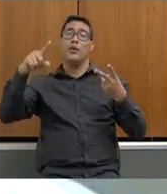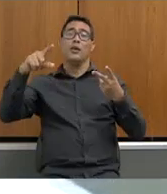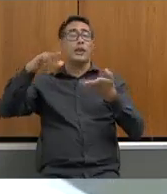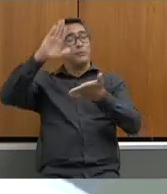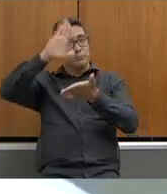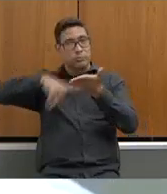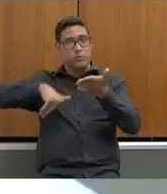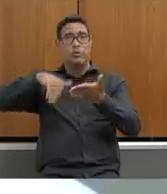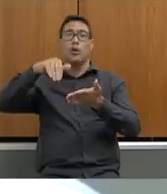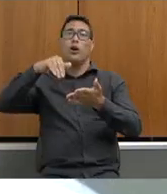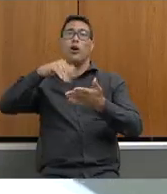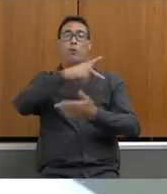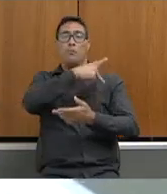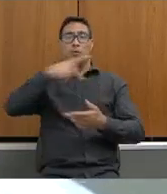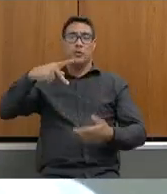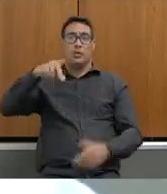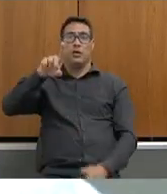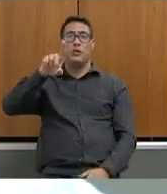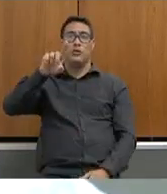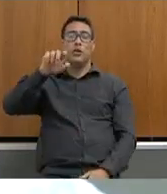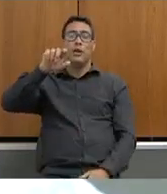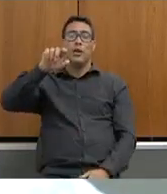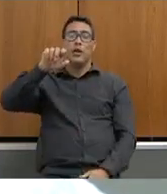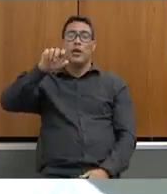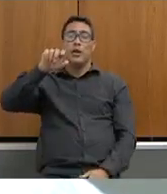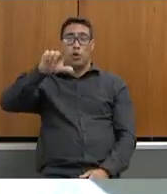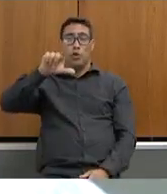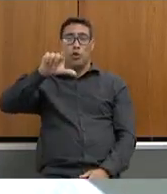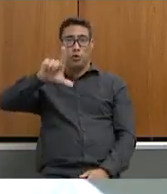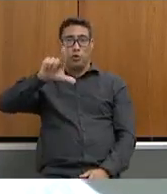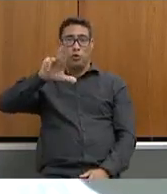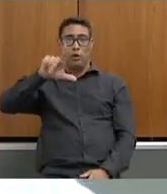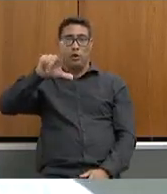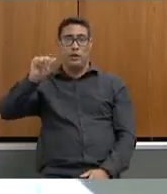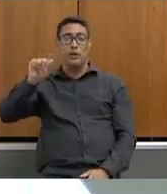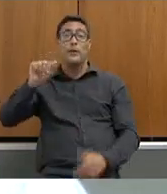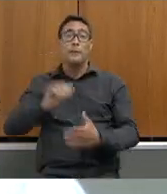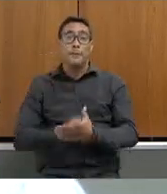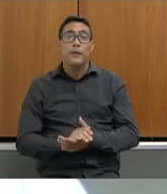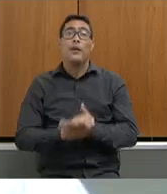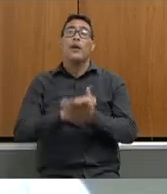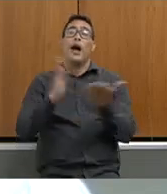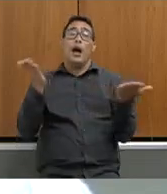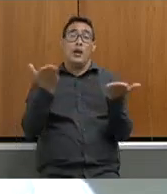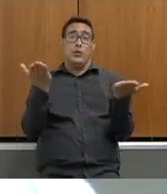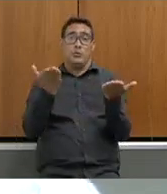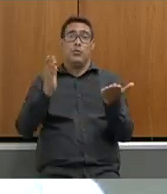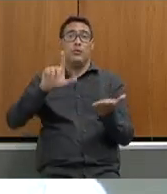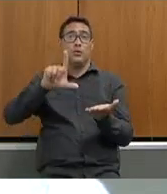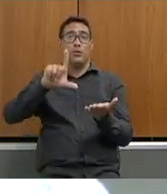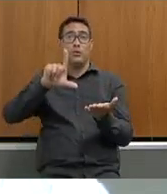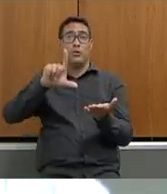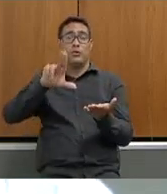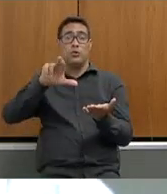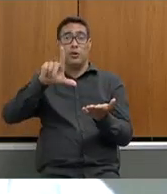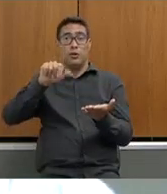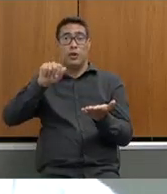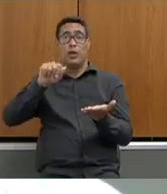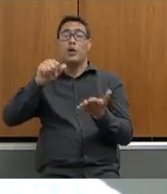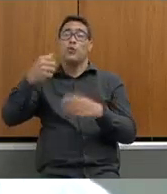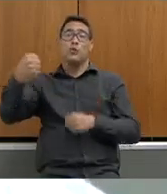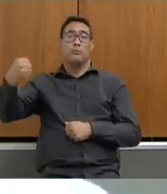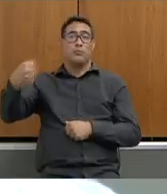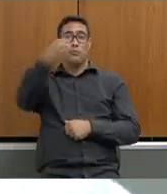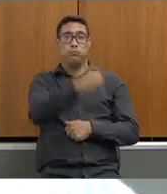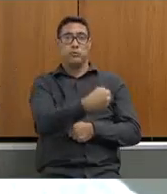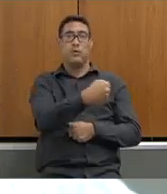primeiro passo foi a eleição do segundo turno o segundo passo agora a diplomação e finalmente com a posse no dia